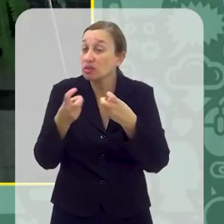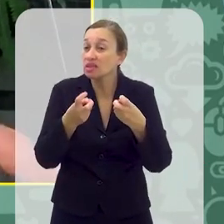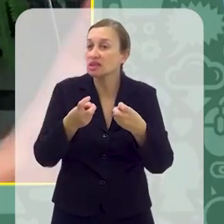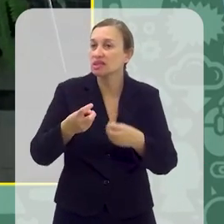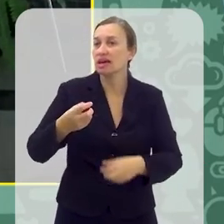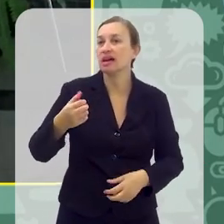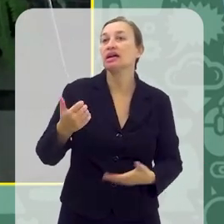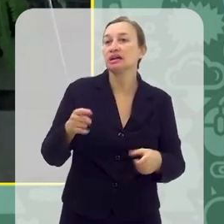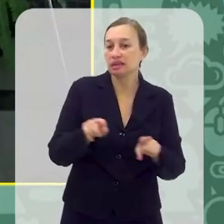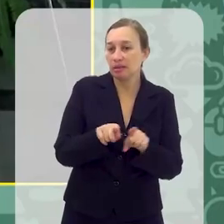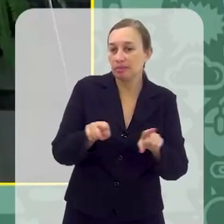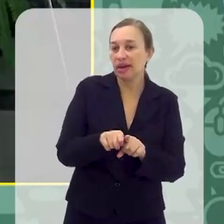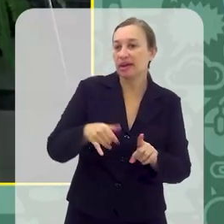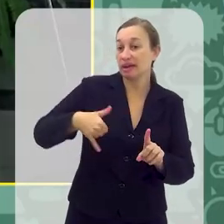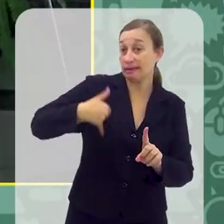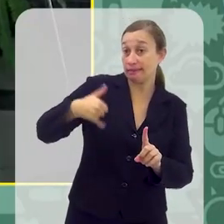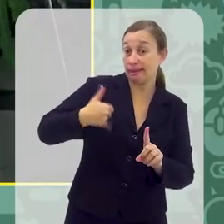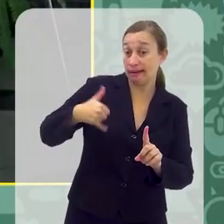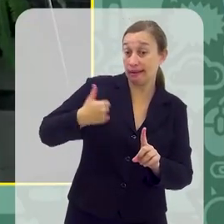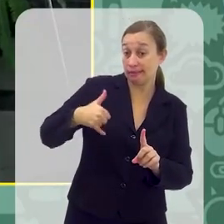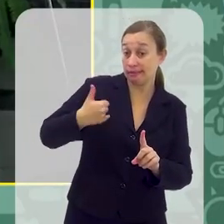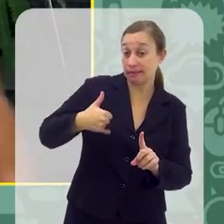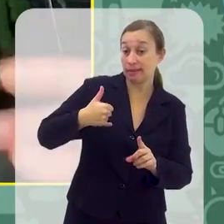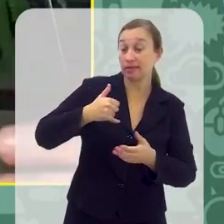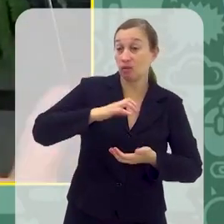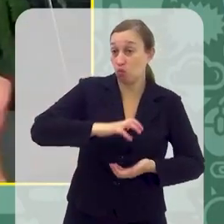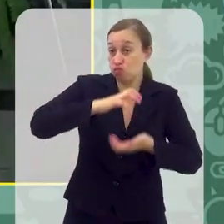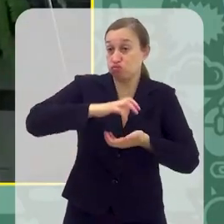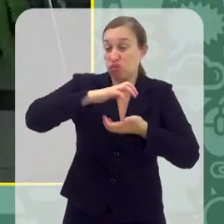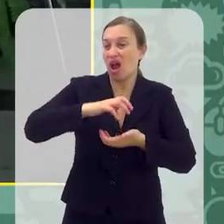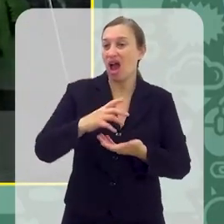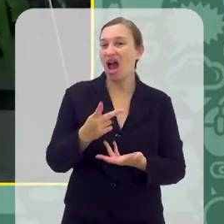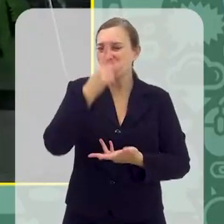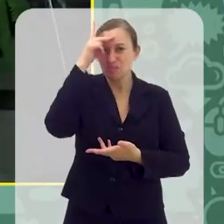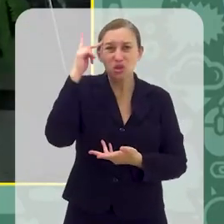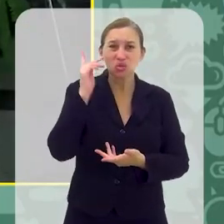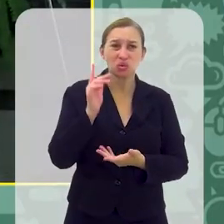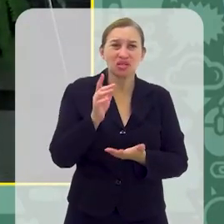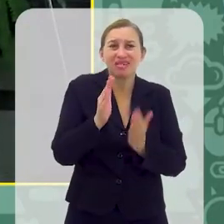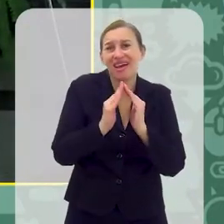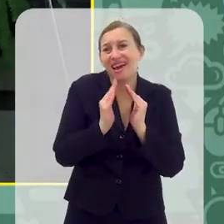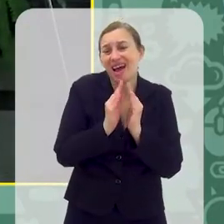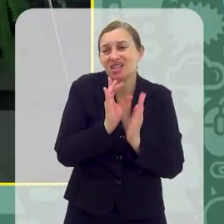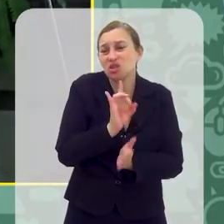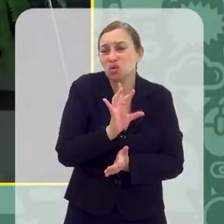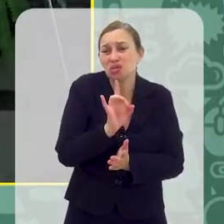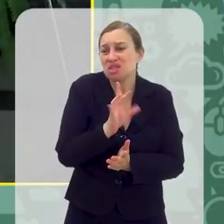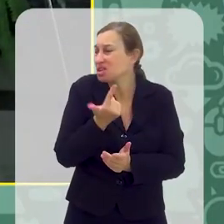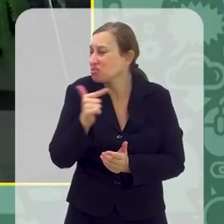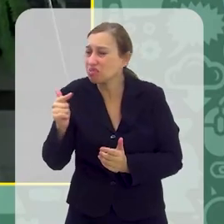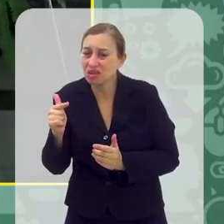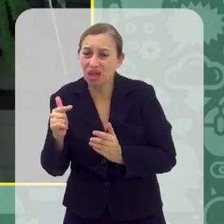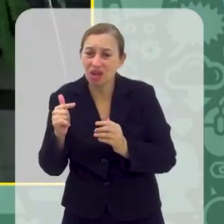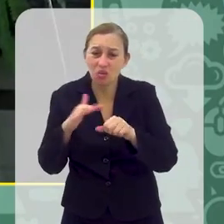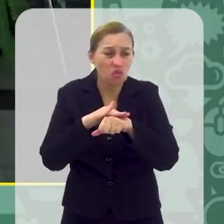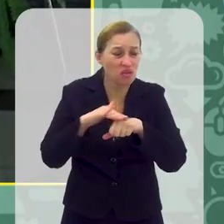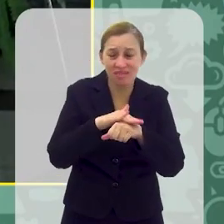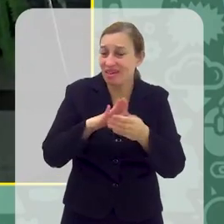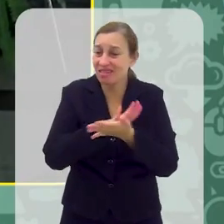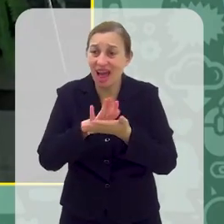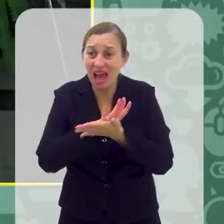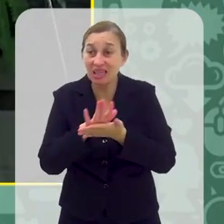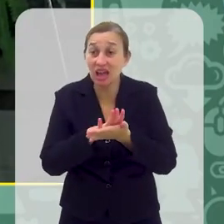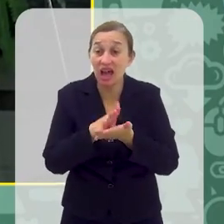terceira idade até, né, casos de pessoas que justamente por ficarem mais sozinhas, não terem mais tanta interação social, acabam perdendo um pouco o